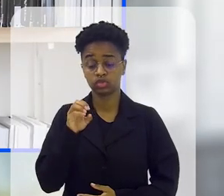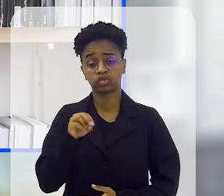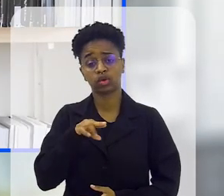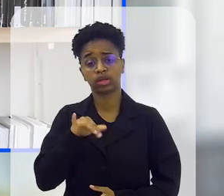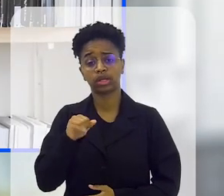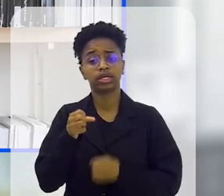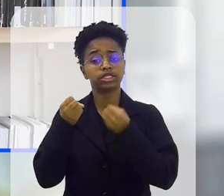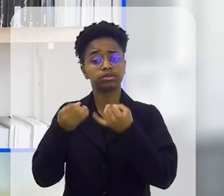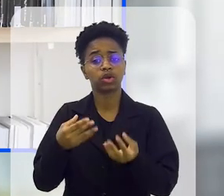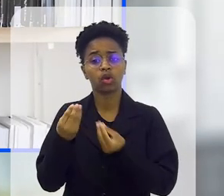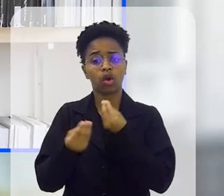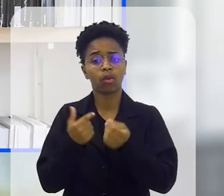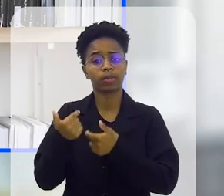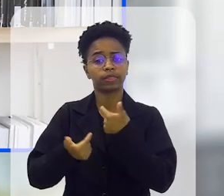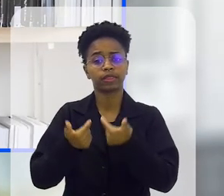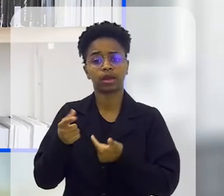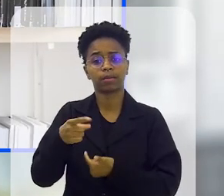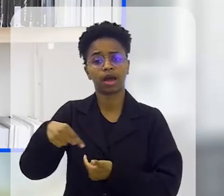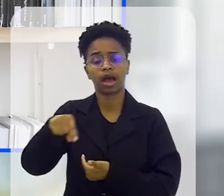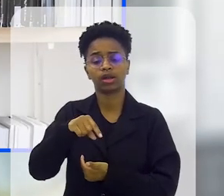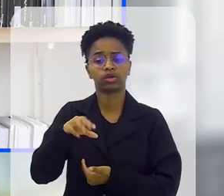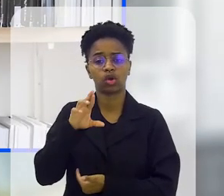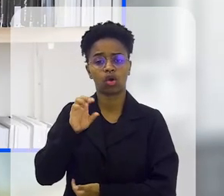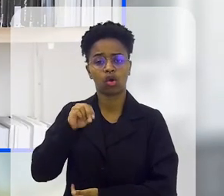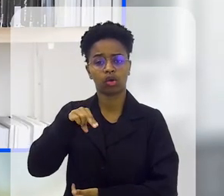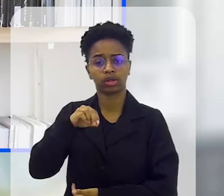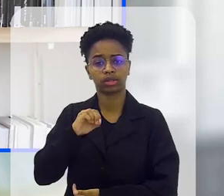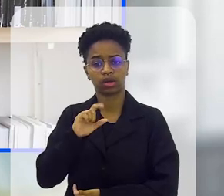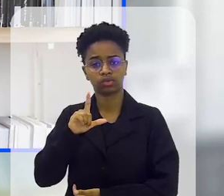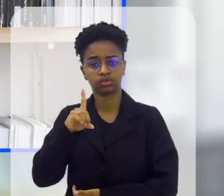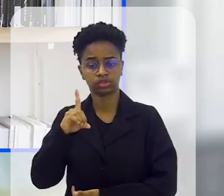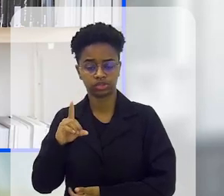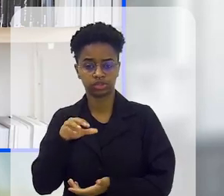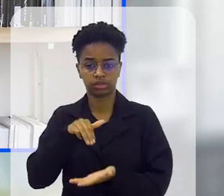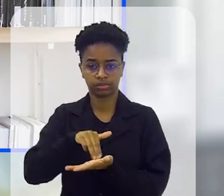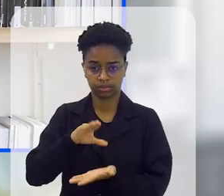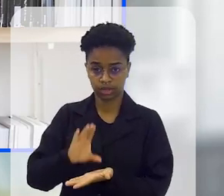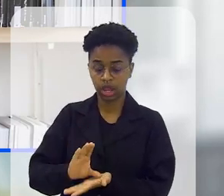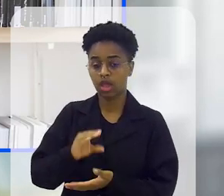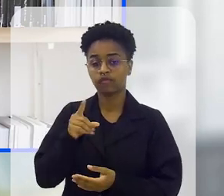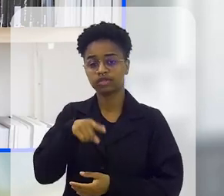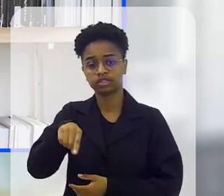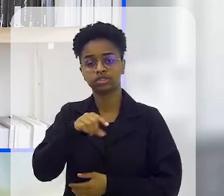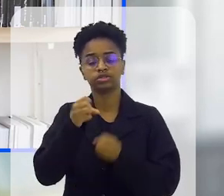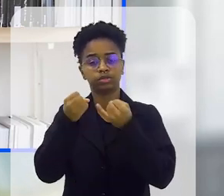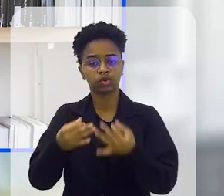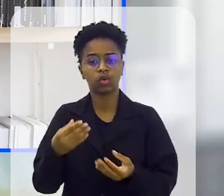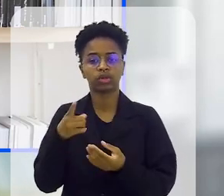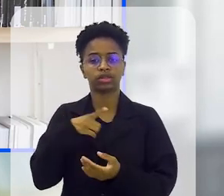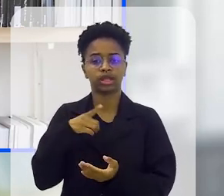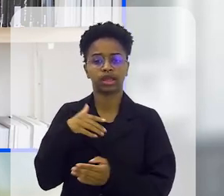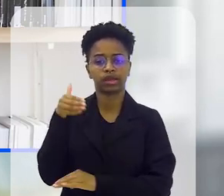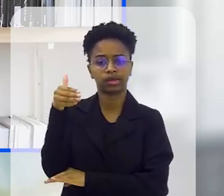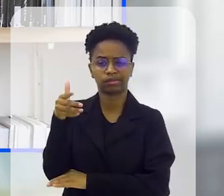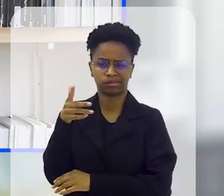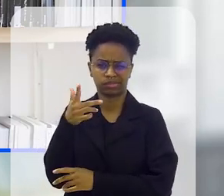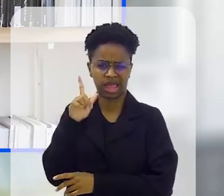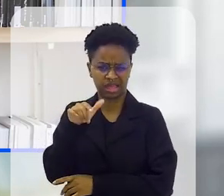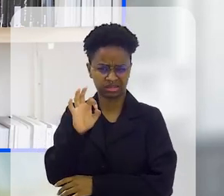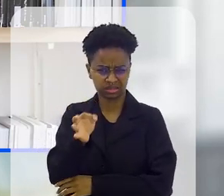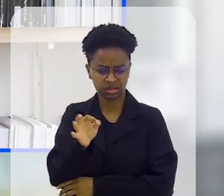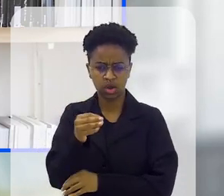Sônia, fala um pouquinho mais sobre o trabalho da Casa Ronald McDonald, vocês estão atuando há 28 anos, já você falou em dar hospedagem aos